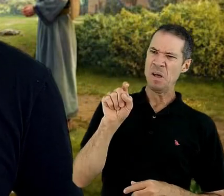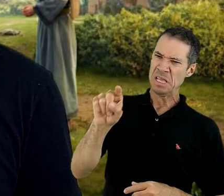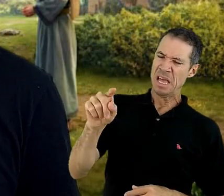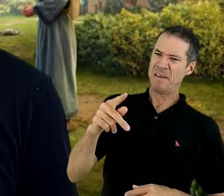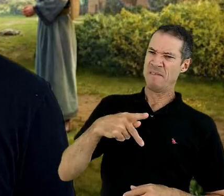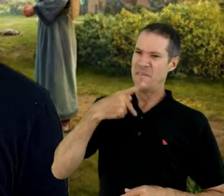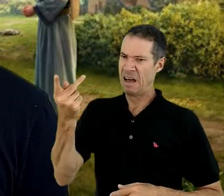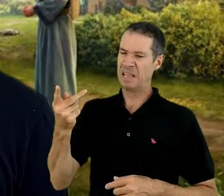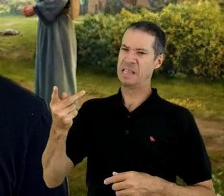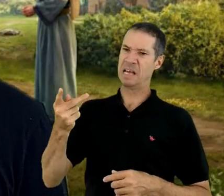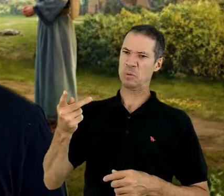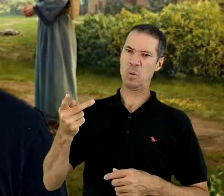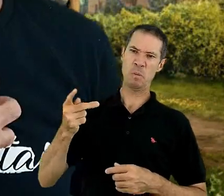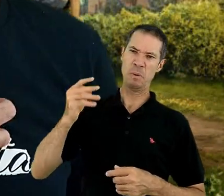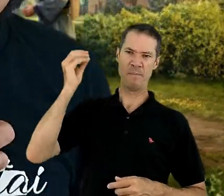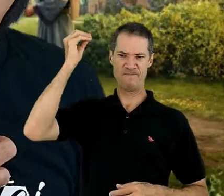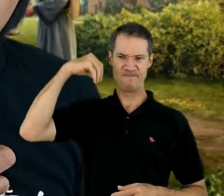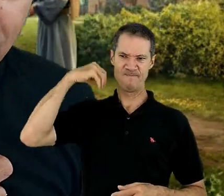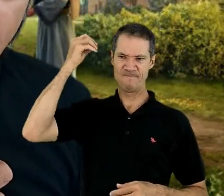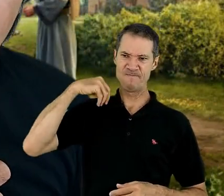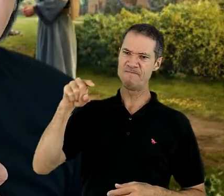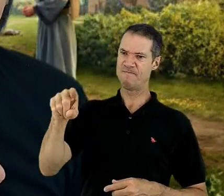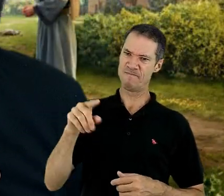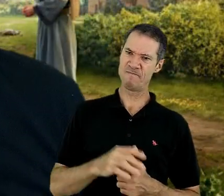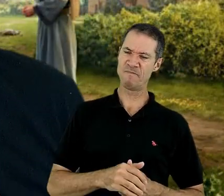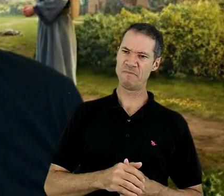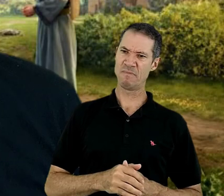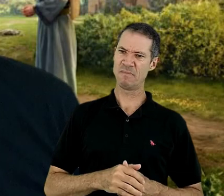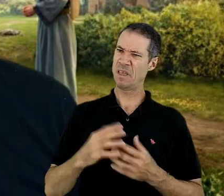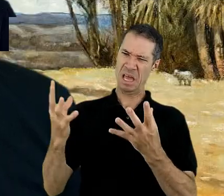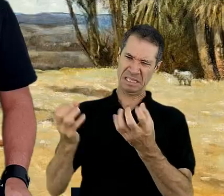Recebemos o bem de Deus e não o mal.